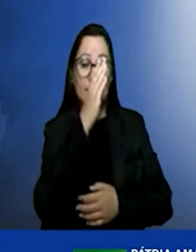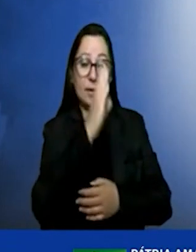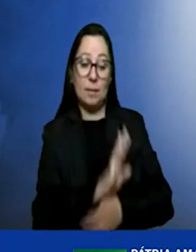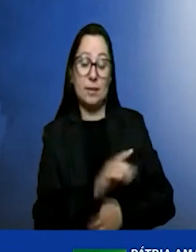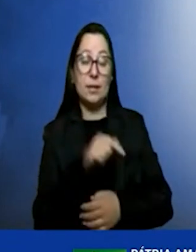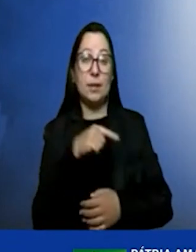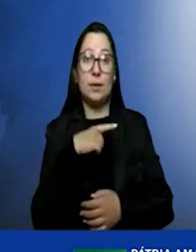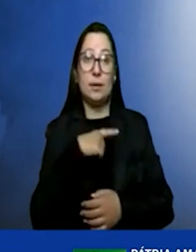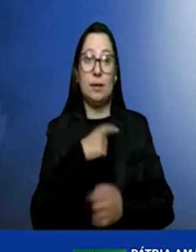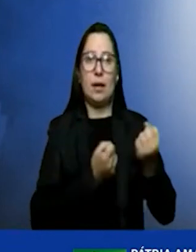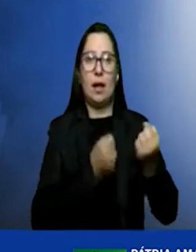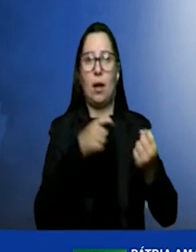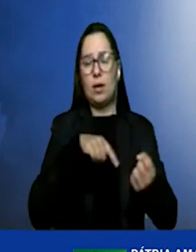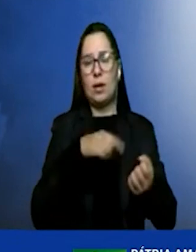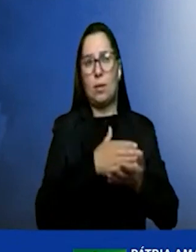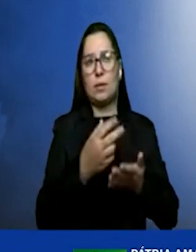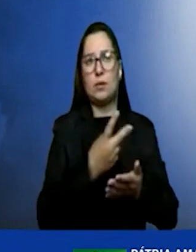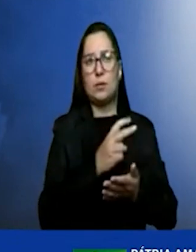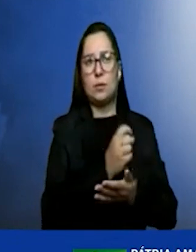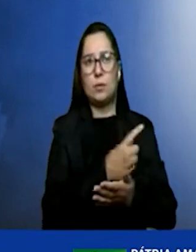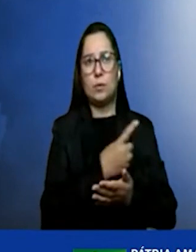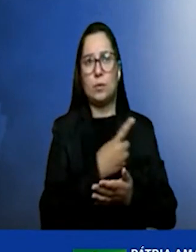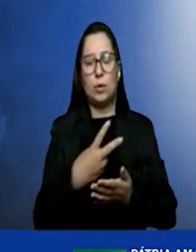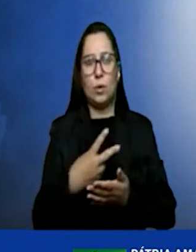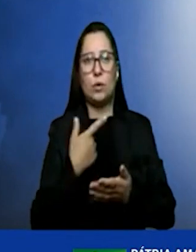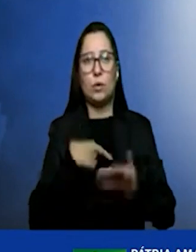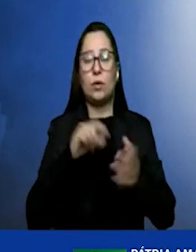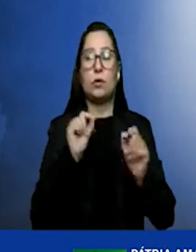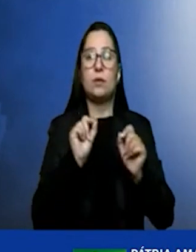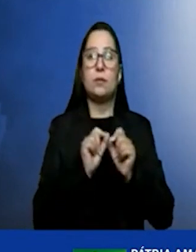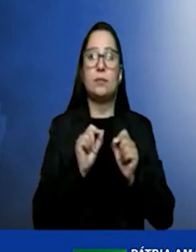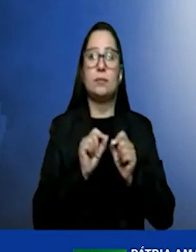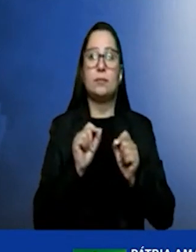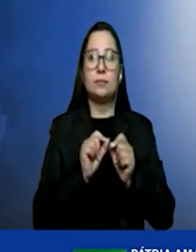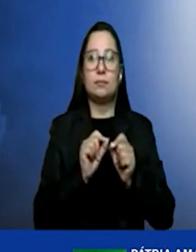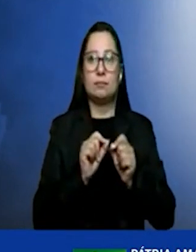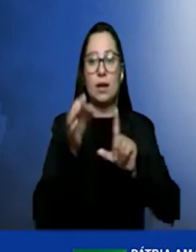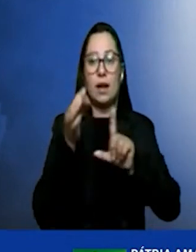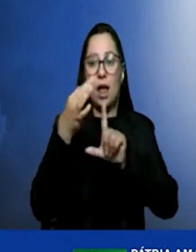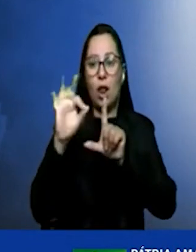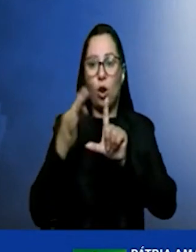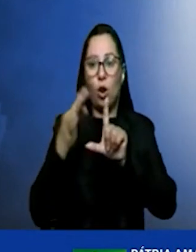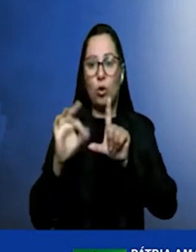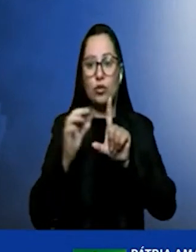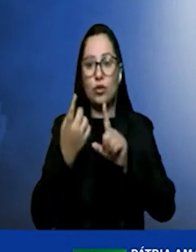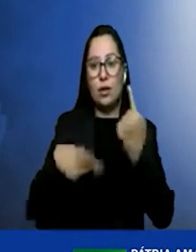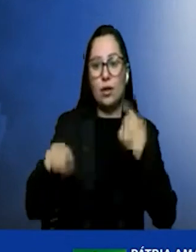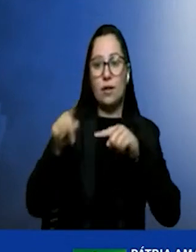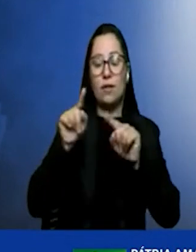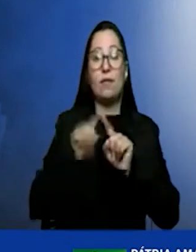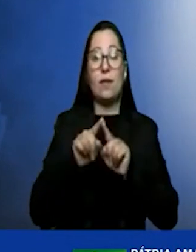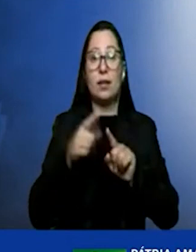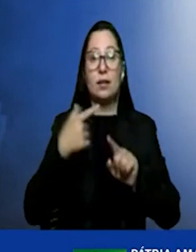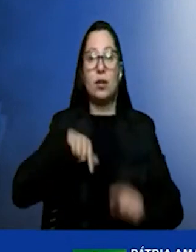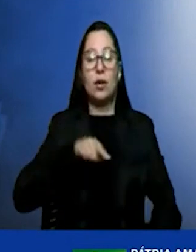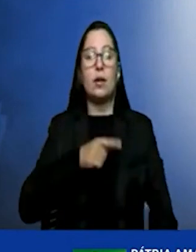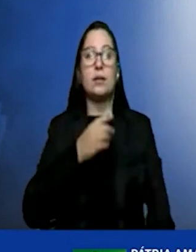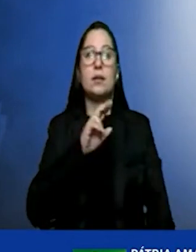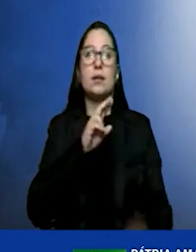2012, as baterias a gente faz a logística reversa dela e se responsabiliza 100% pela